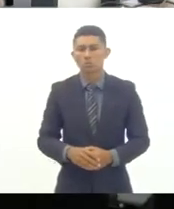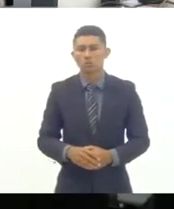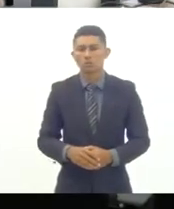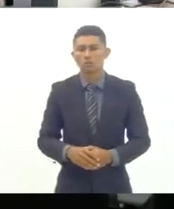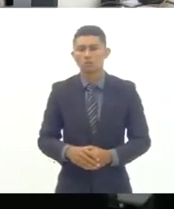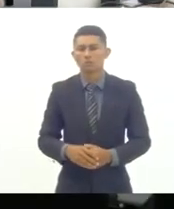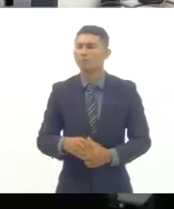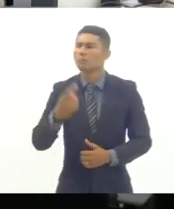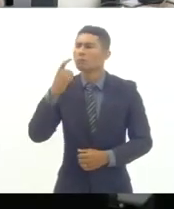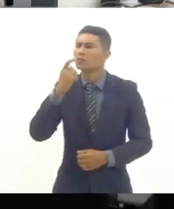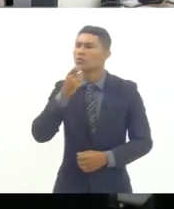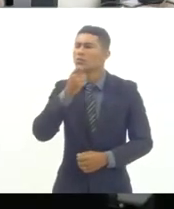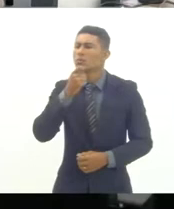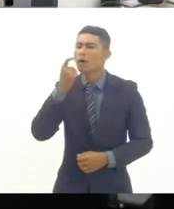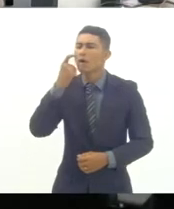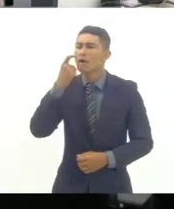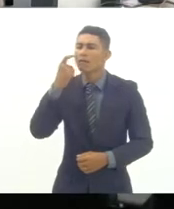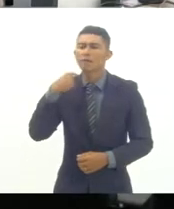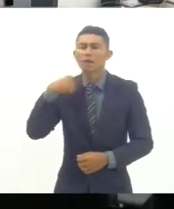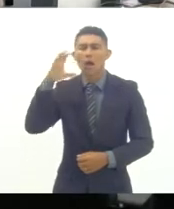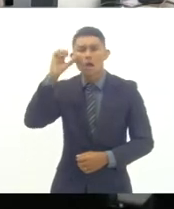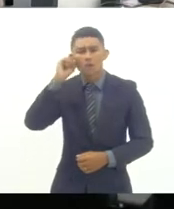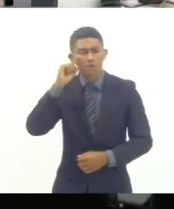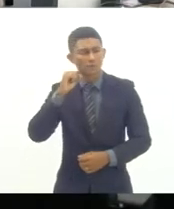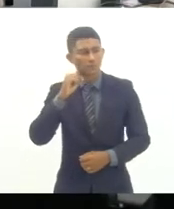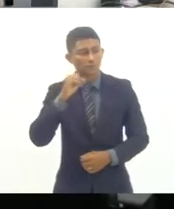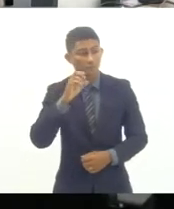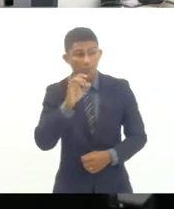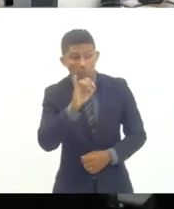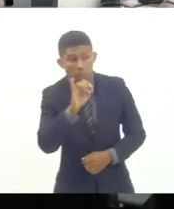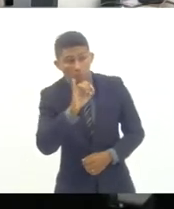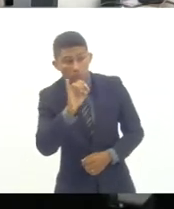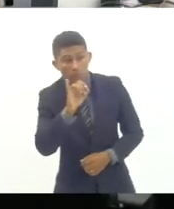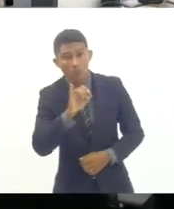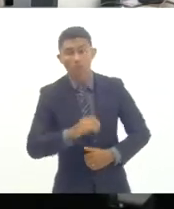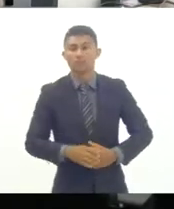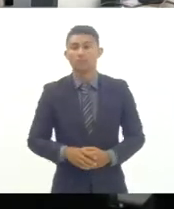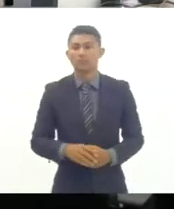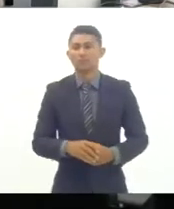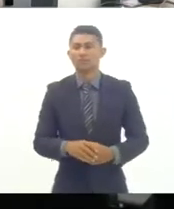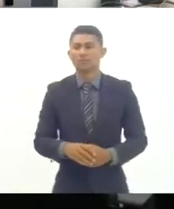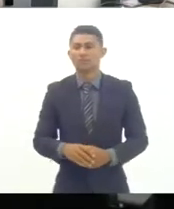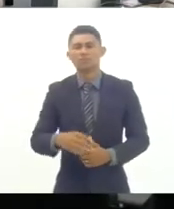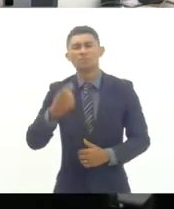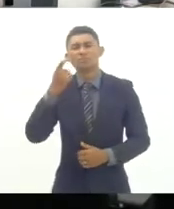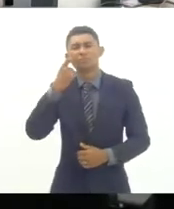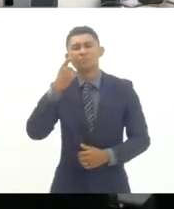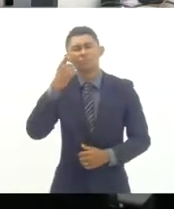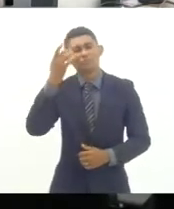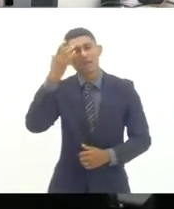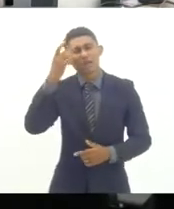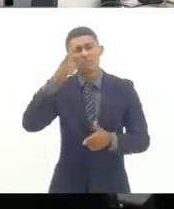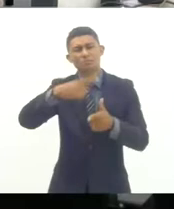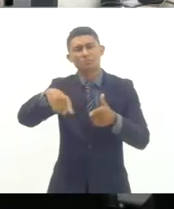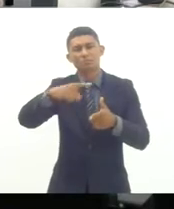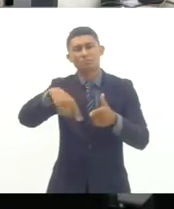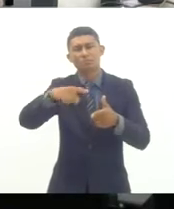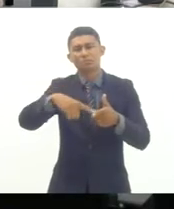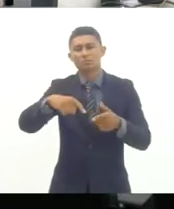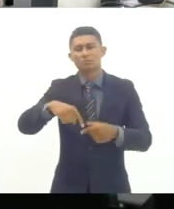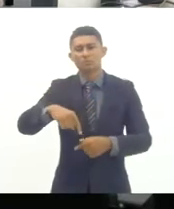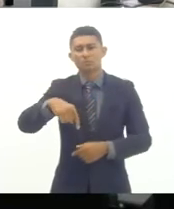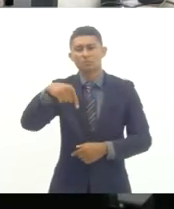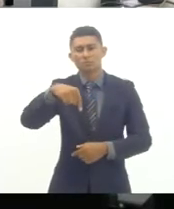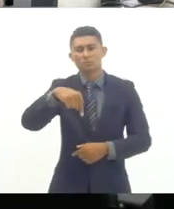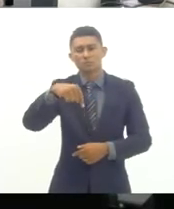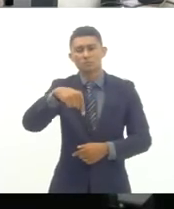Fala um pouquinho aí para ver se eu estou te escutando. Alô? Alô? Oi, tem que ver, gente. Eu não sei se o problema é aqui no nosso áudio aqui para